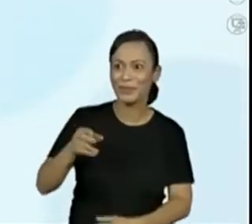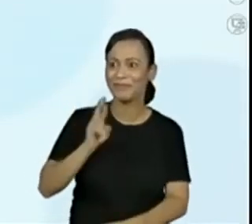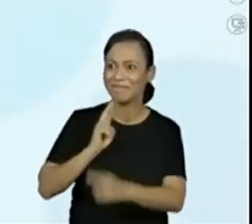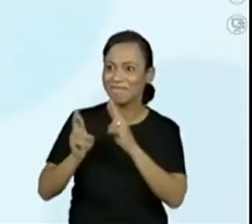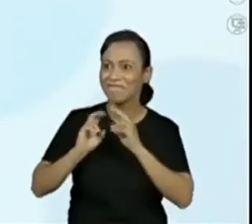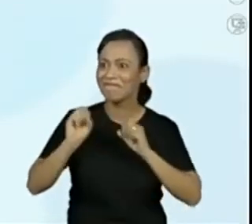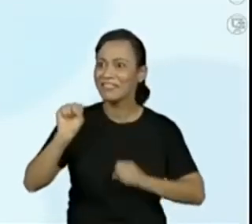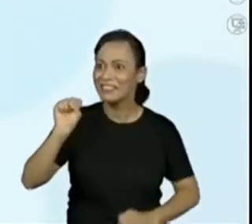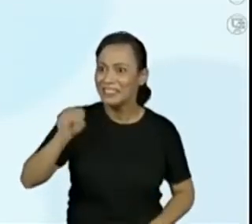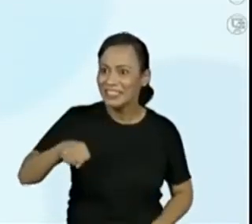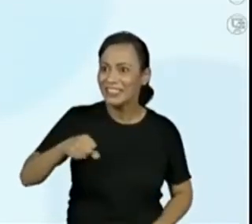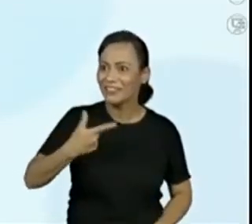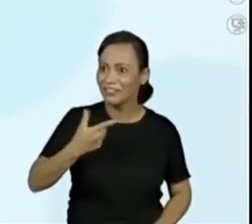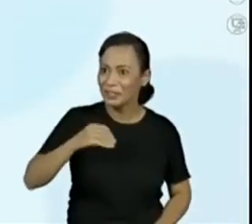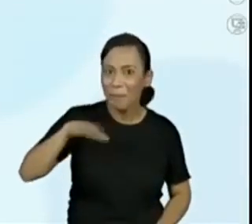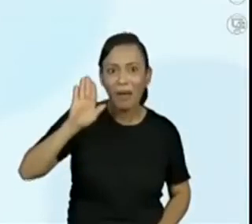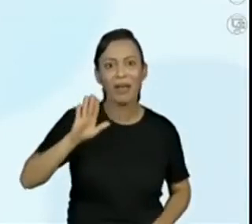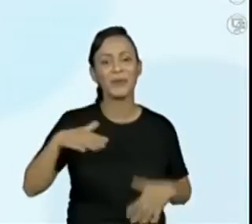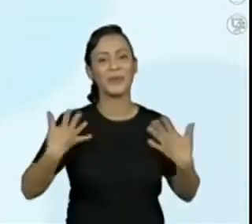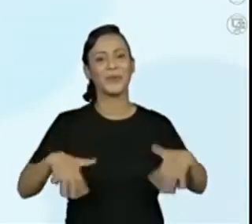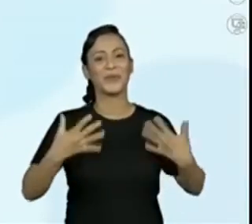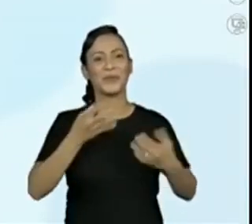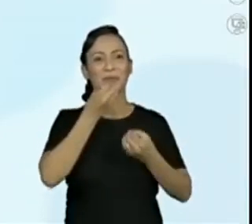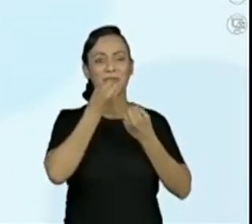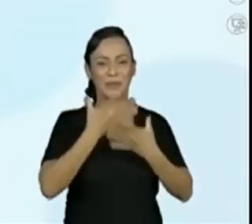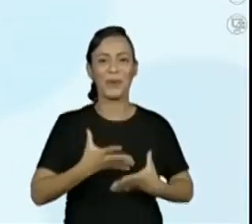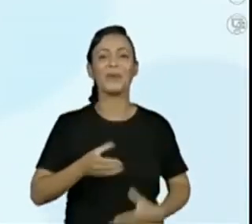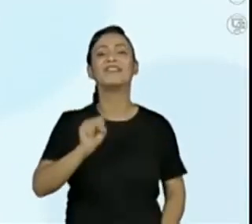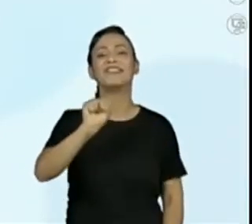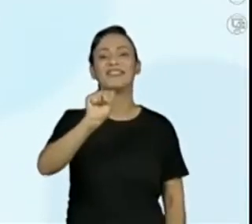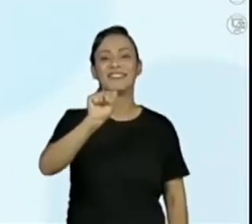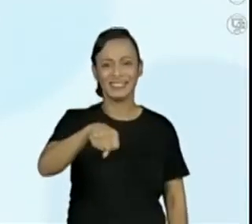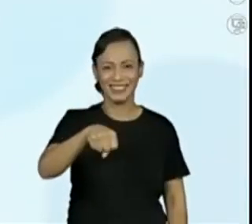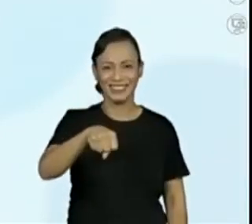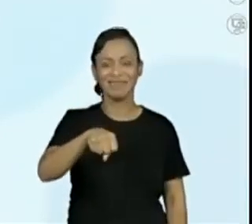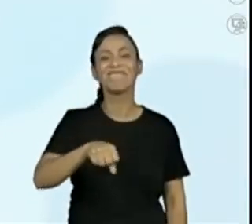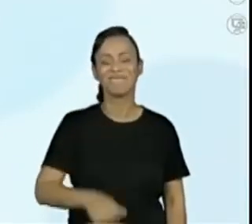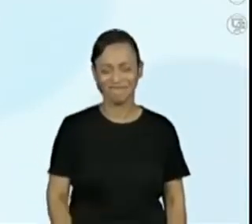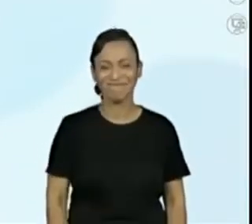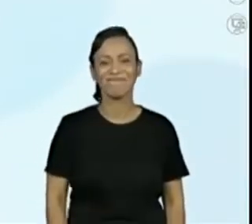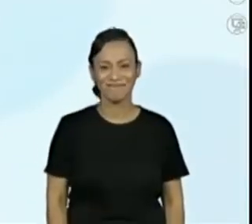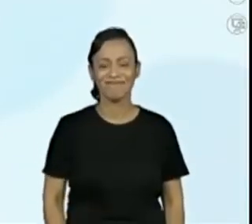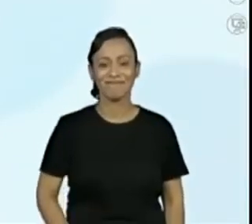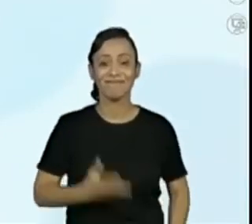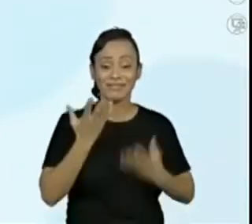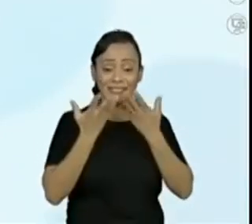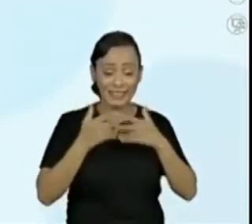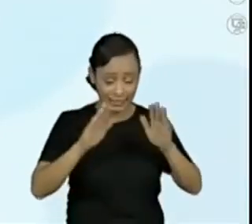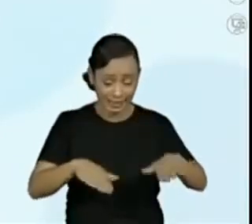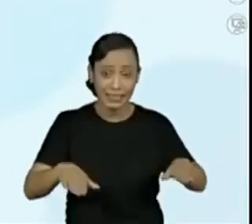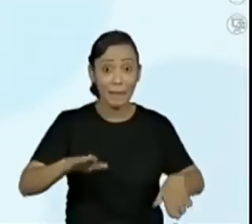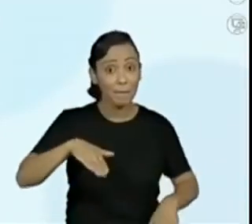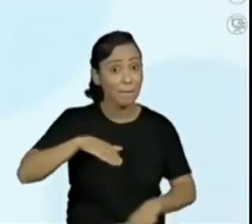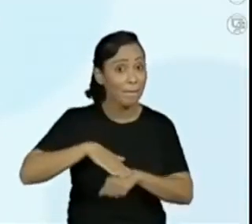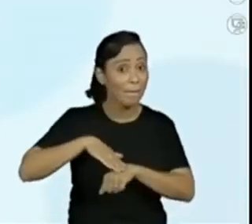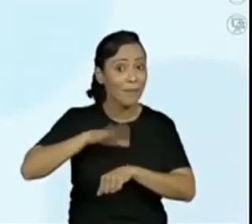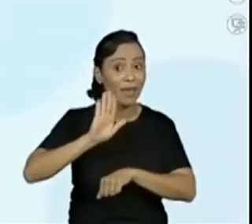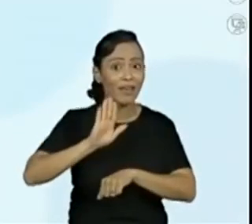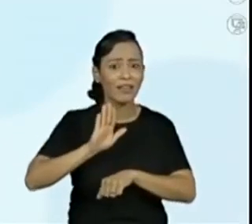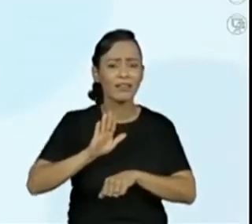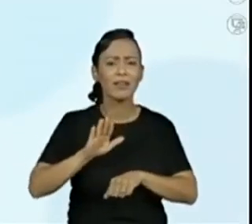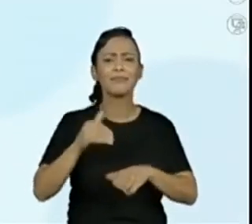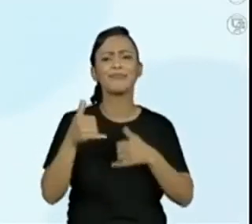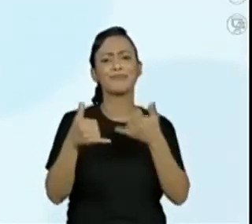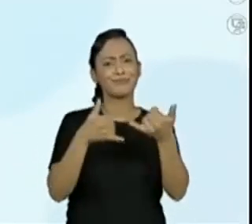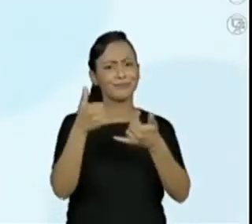Colocaram sim? Valentina, sim. Olha só. E aí, eu vou brincar aqui um pouquinho, que hoje falaram, Rejane, você só usa a caneta